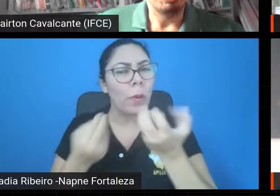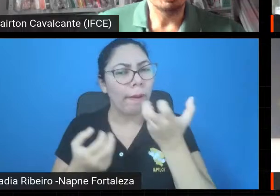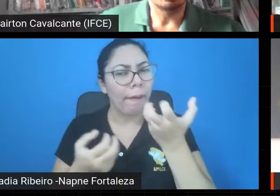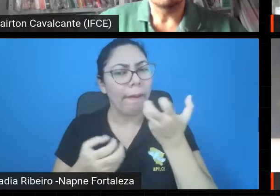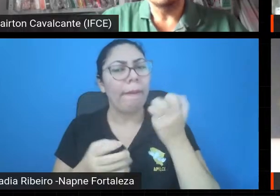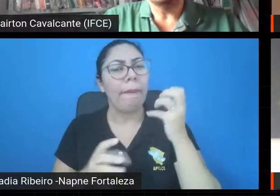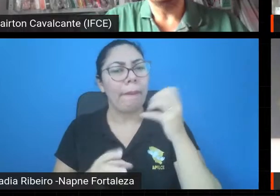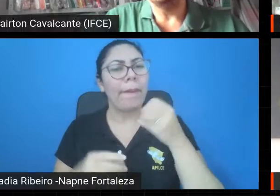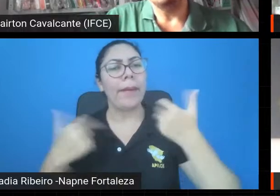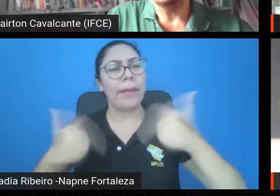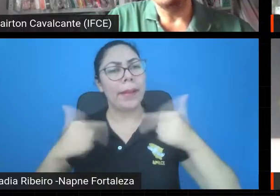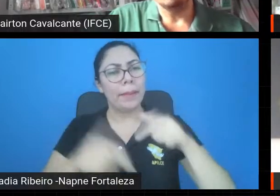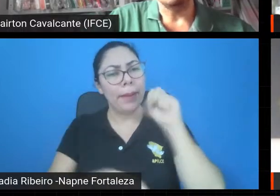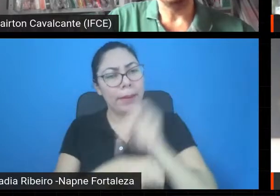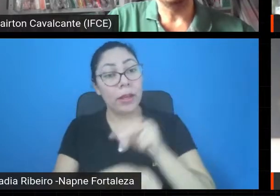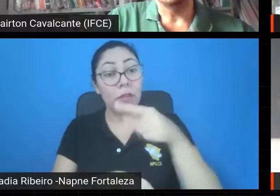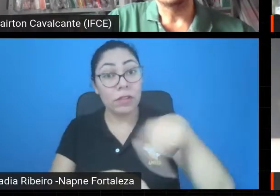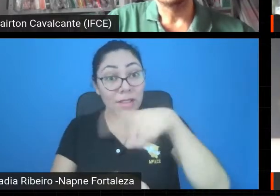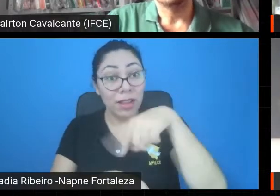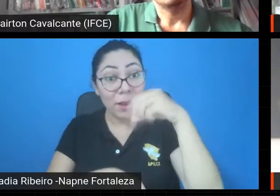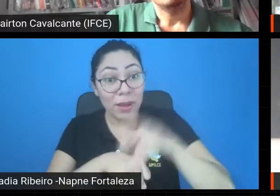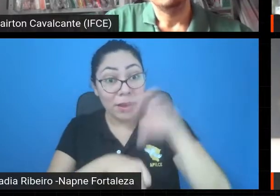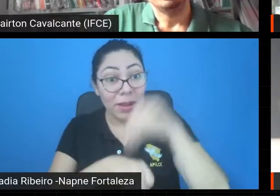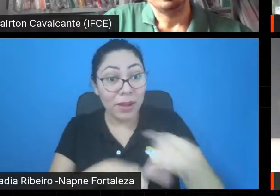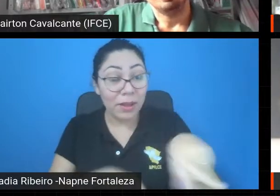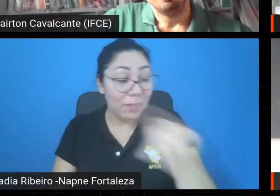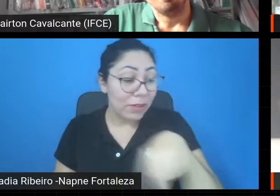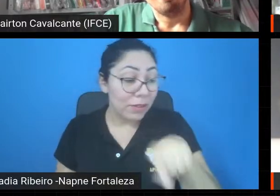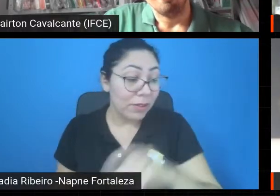Qual a mensagem que vocês poderiam passar para esses meninos?